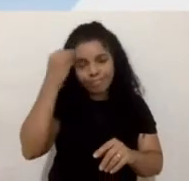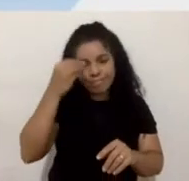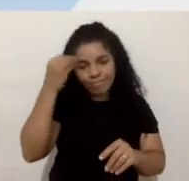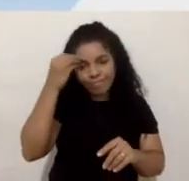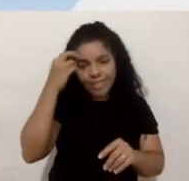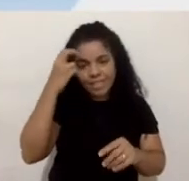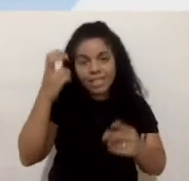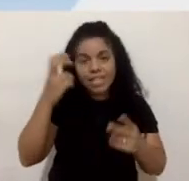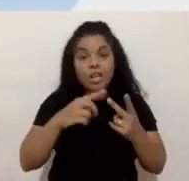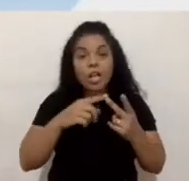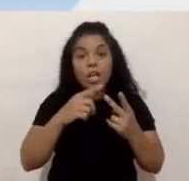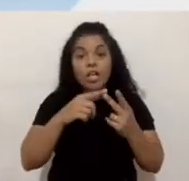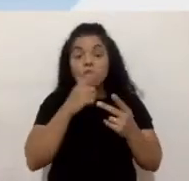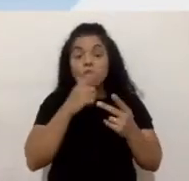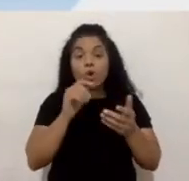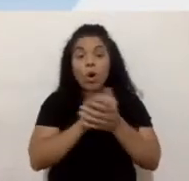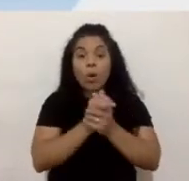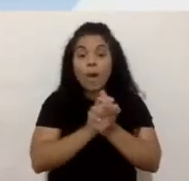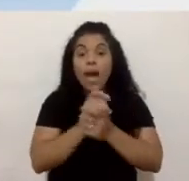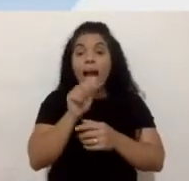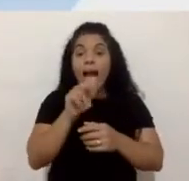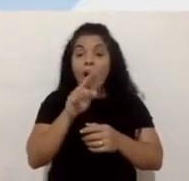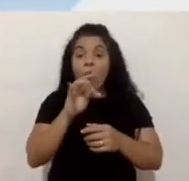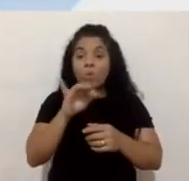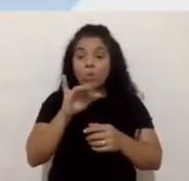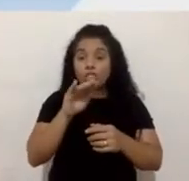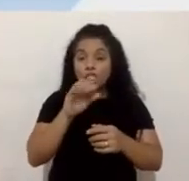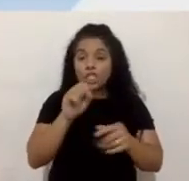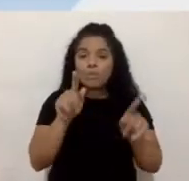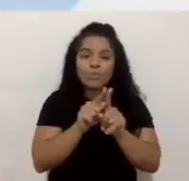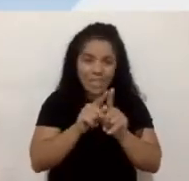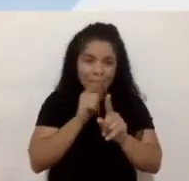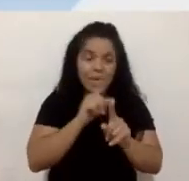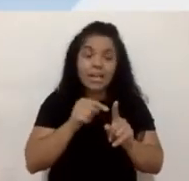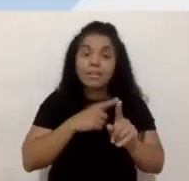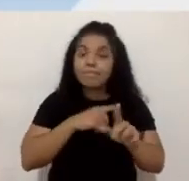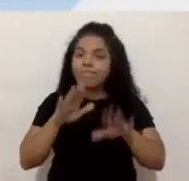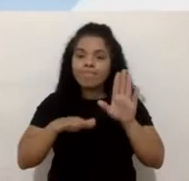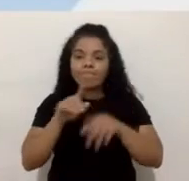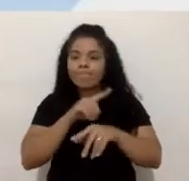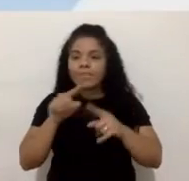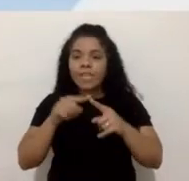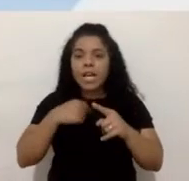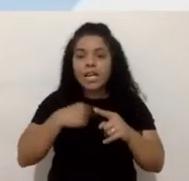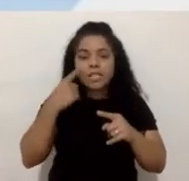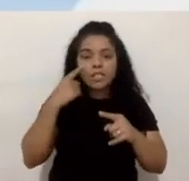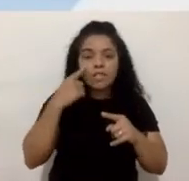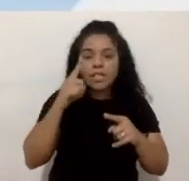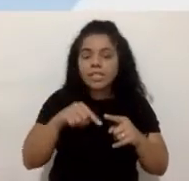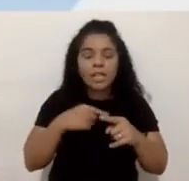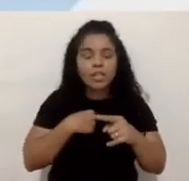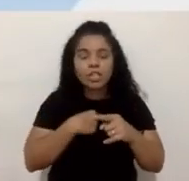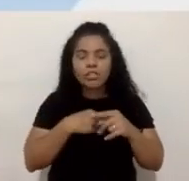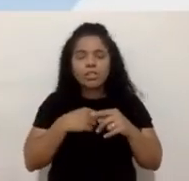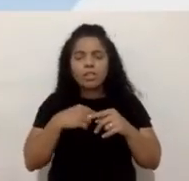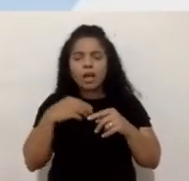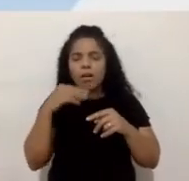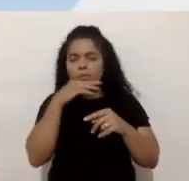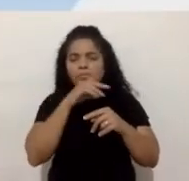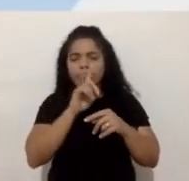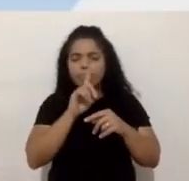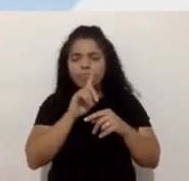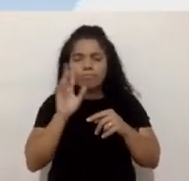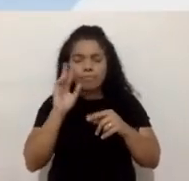autismo também, que a gente, às vezes, não leva em consideração, a gente esquece. E, às vezes,